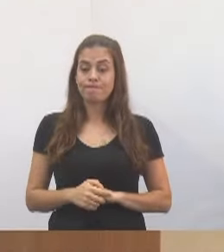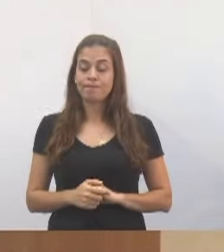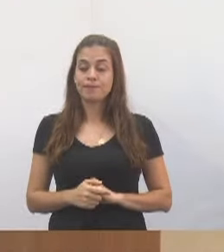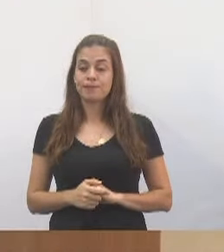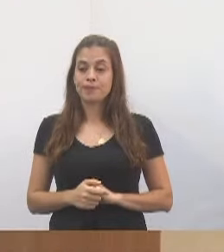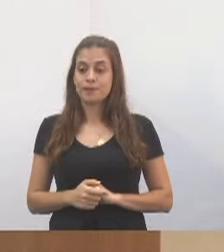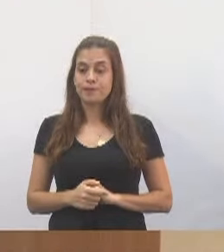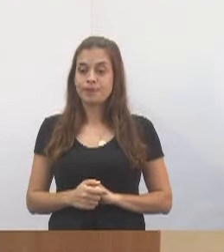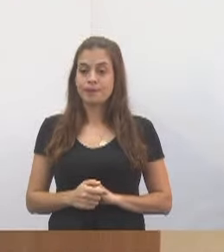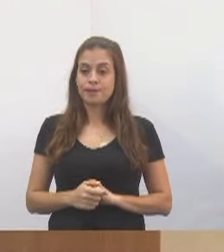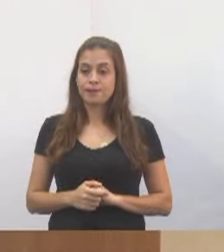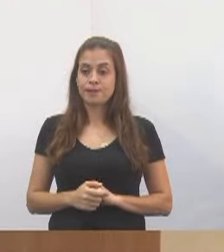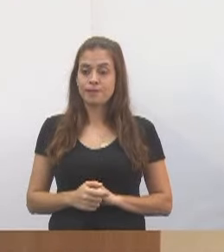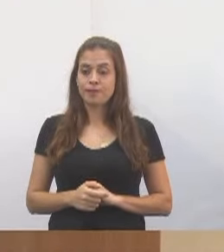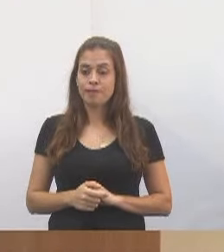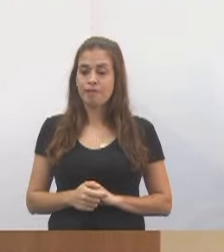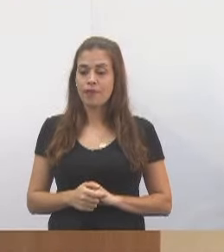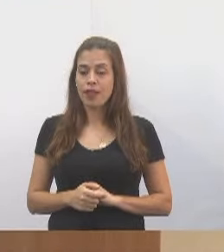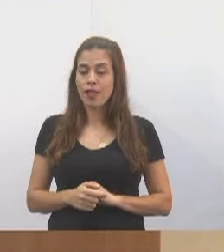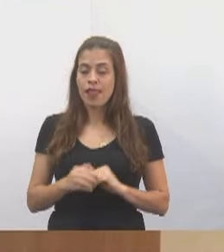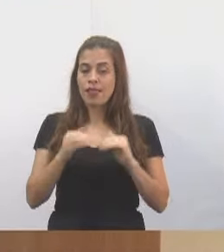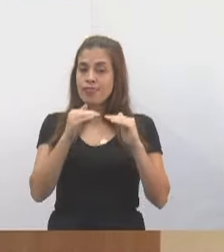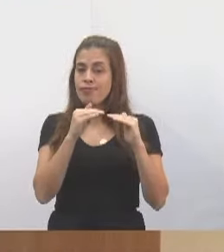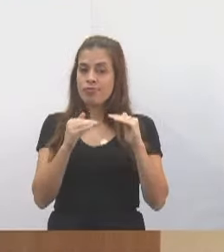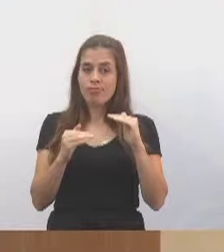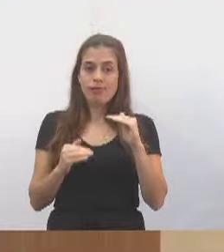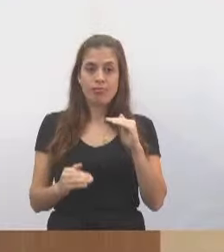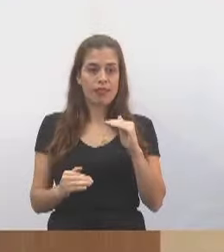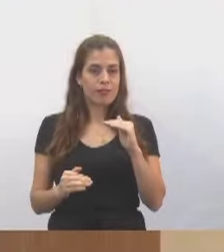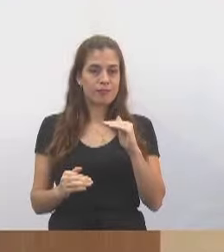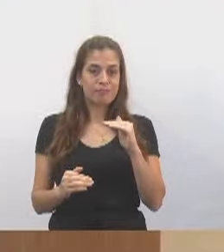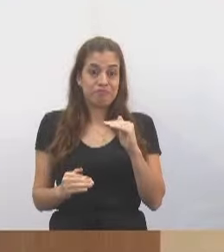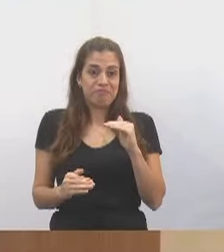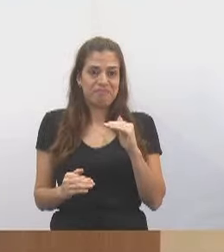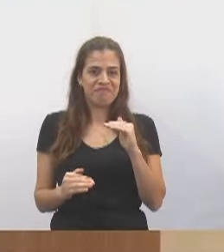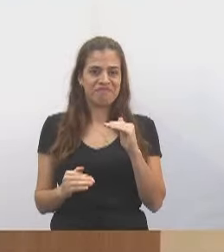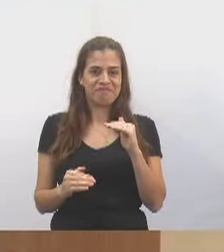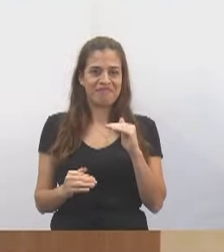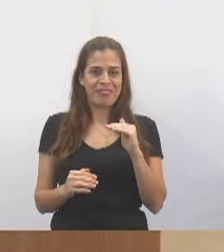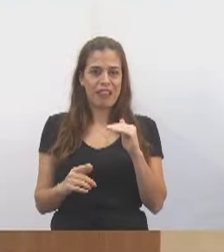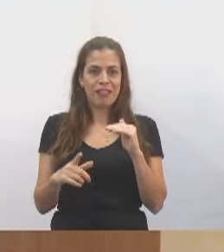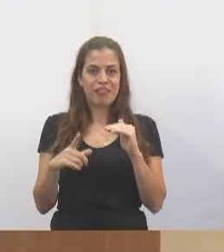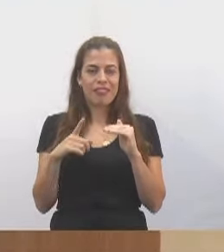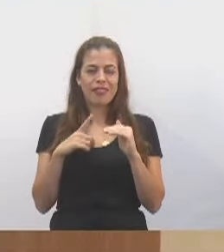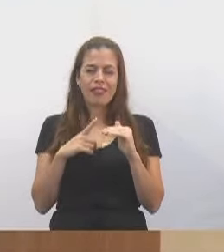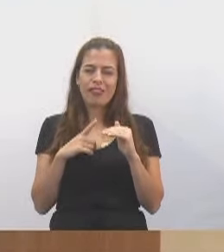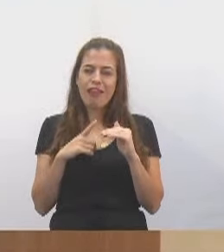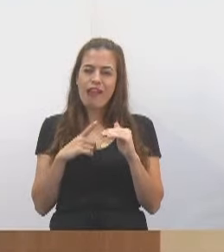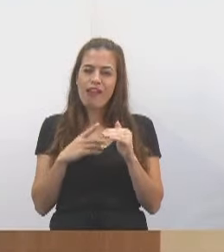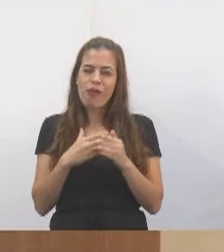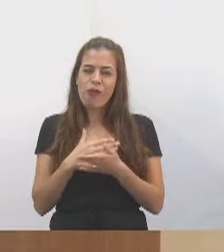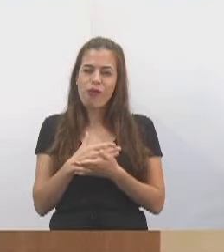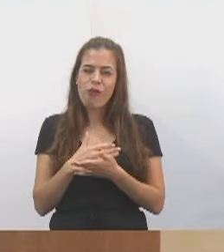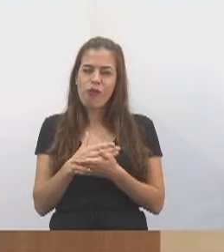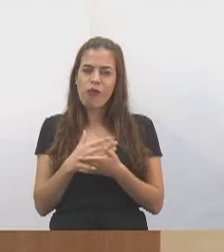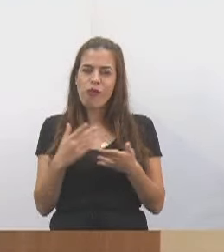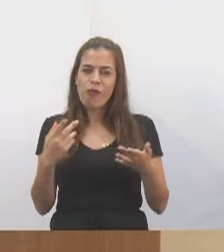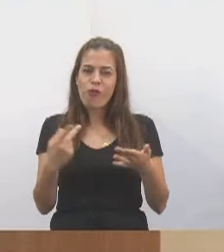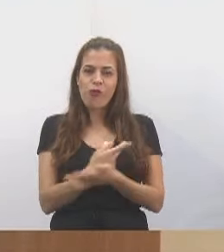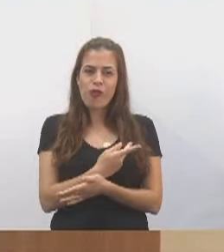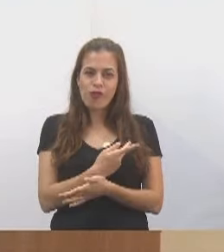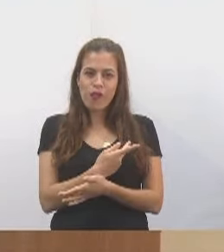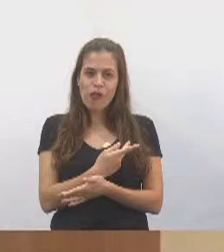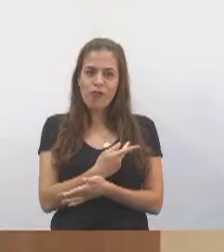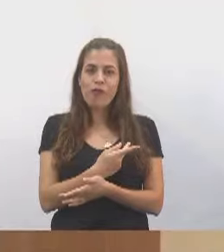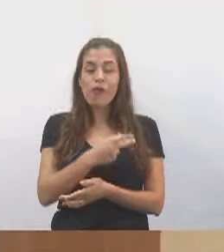não se vislumbra a existência de vício de iniciativa alegado pelo prefeito